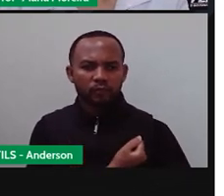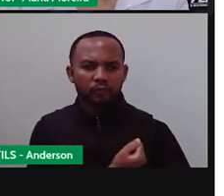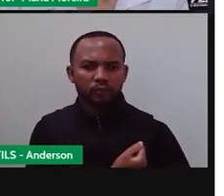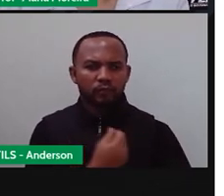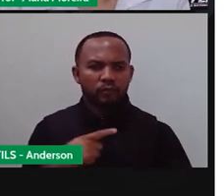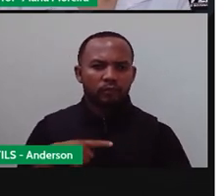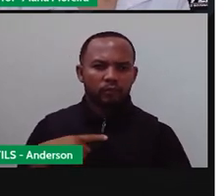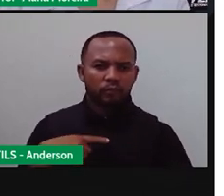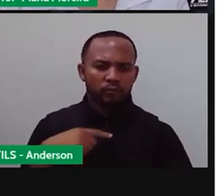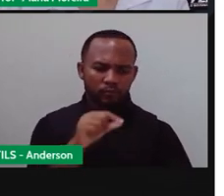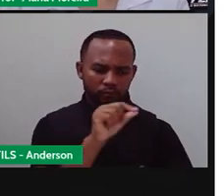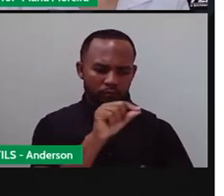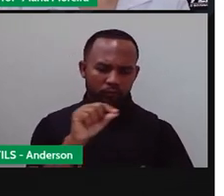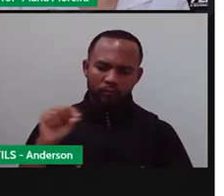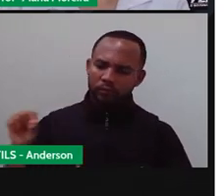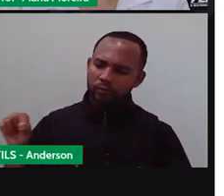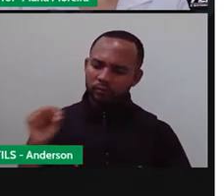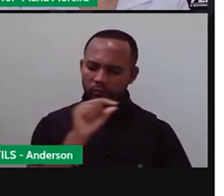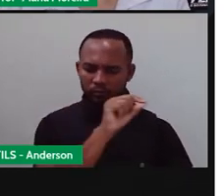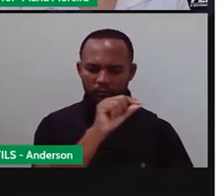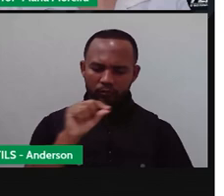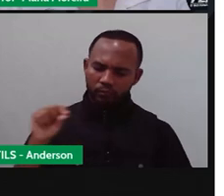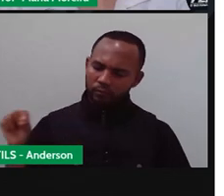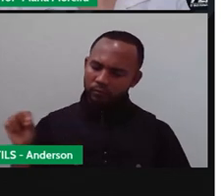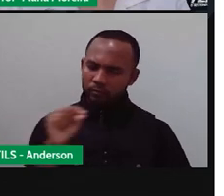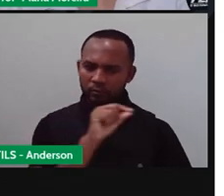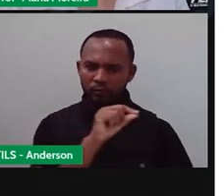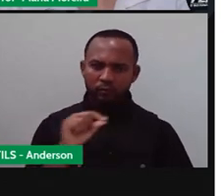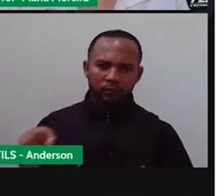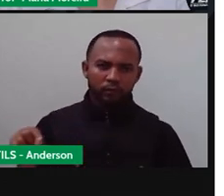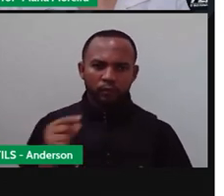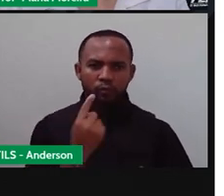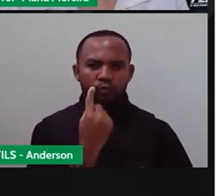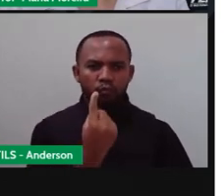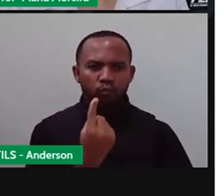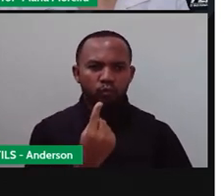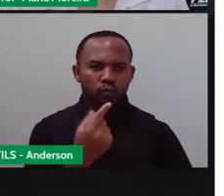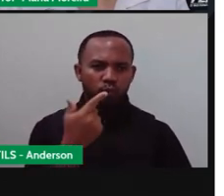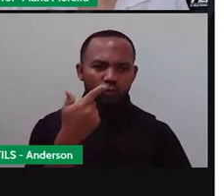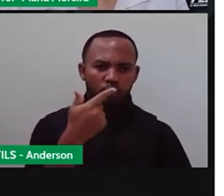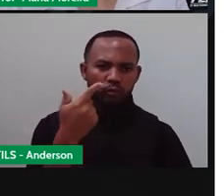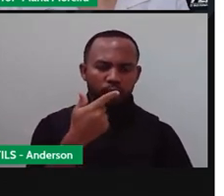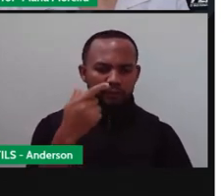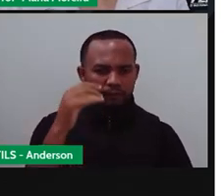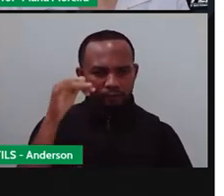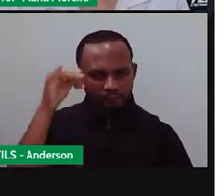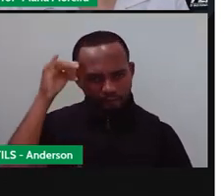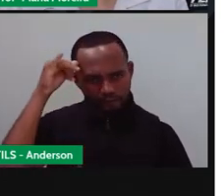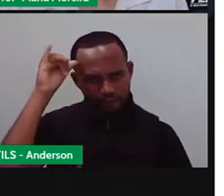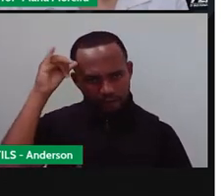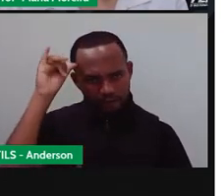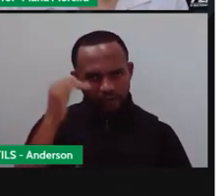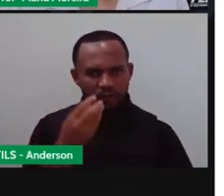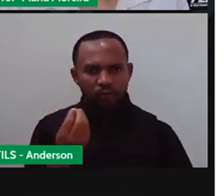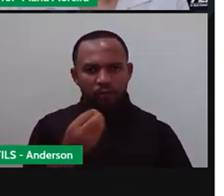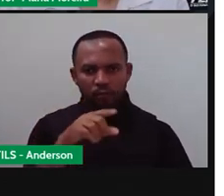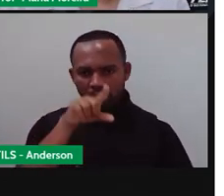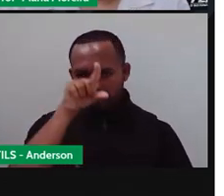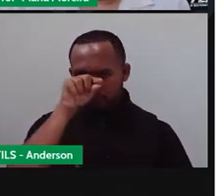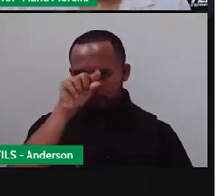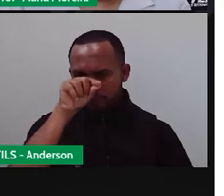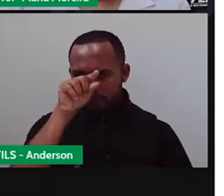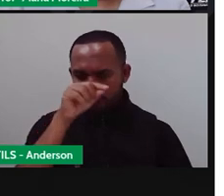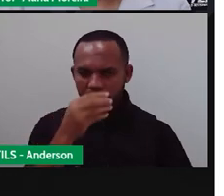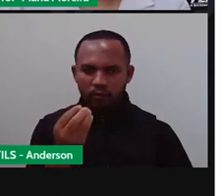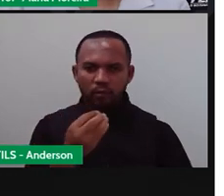Essas linhas. Então, se a olhar aqui a vaquinha, né? Um, dois. Então, são quantas vacas? Duas. Passarinho. A